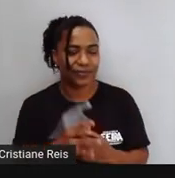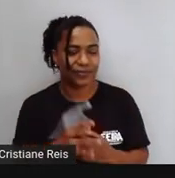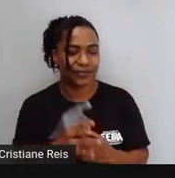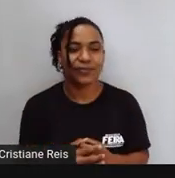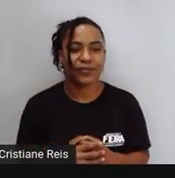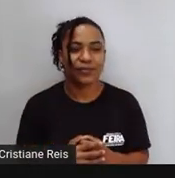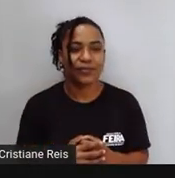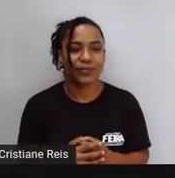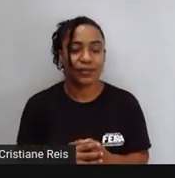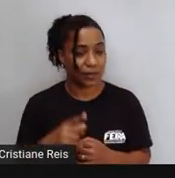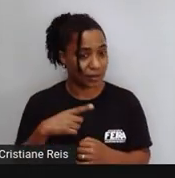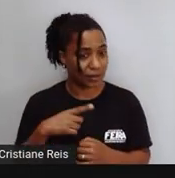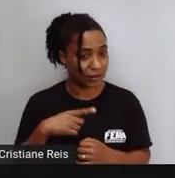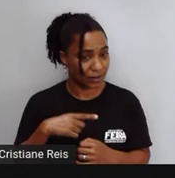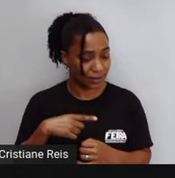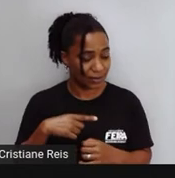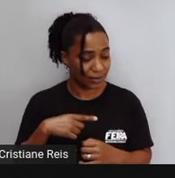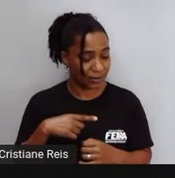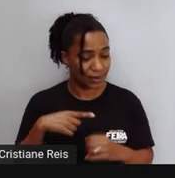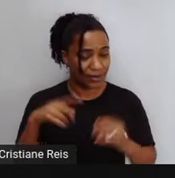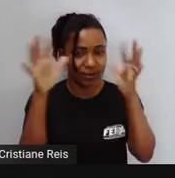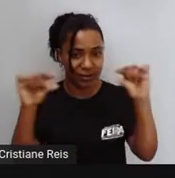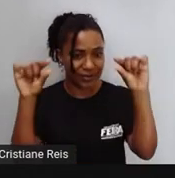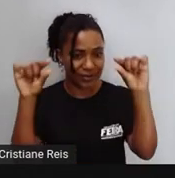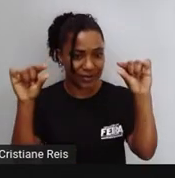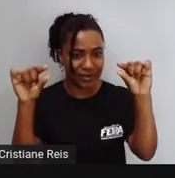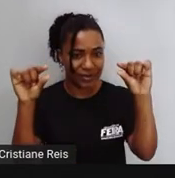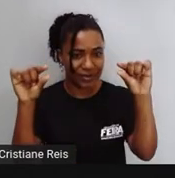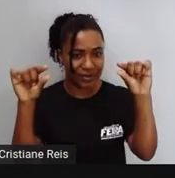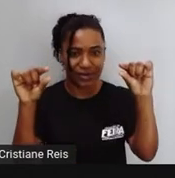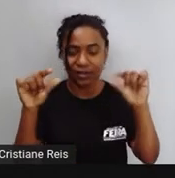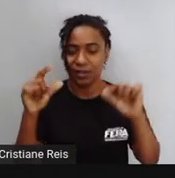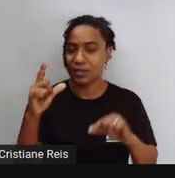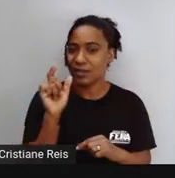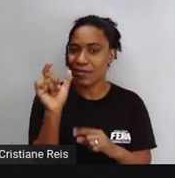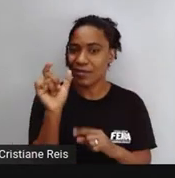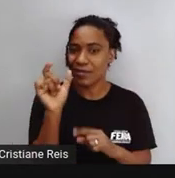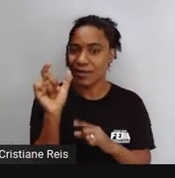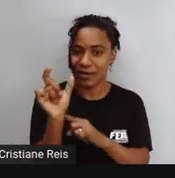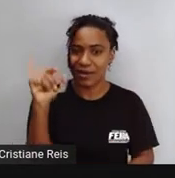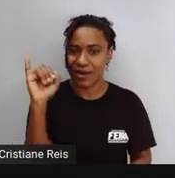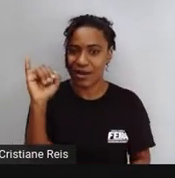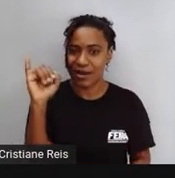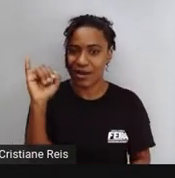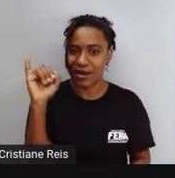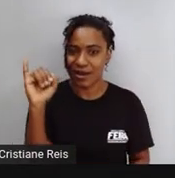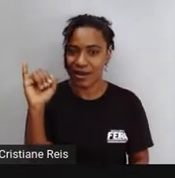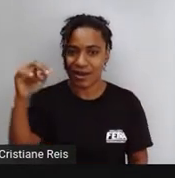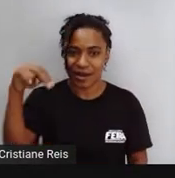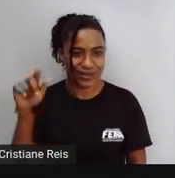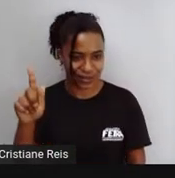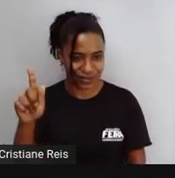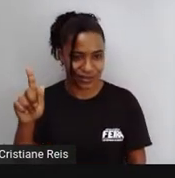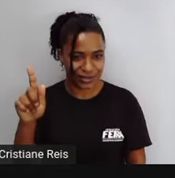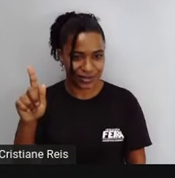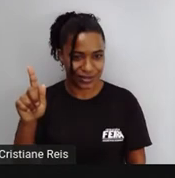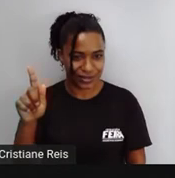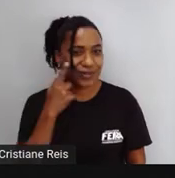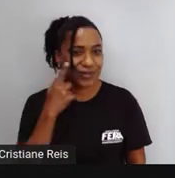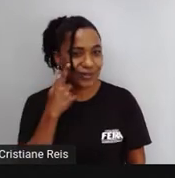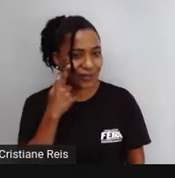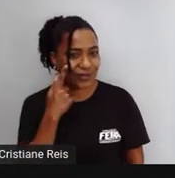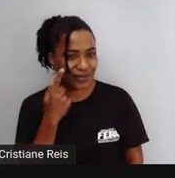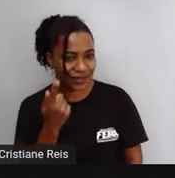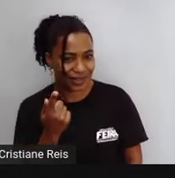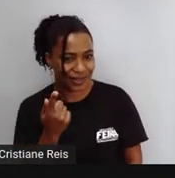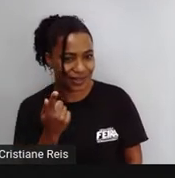frases do infográfico Começam com palavras que terminam em I and G I and